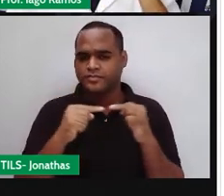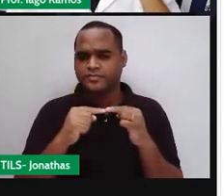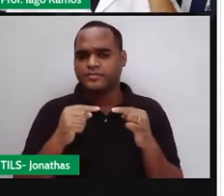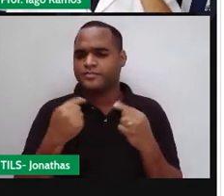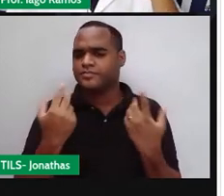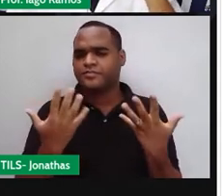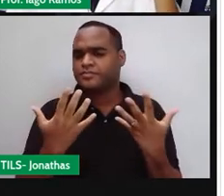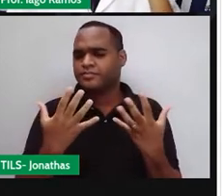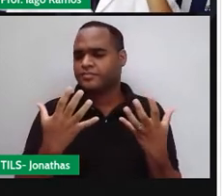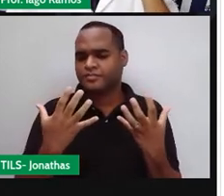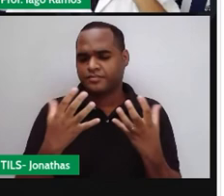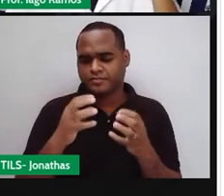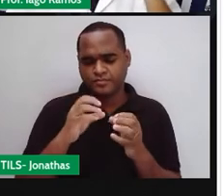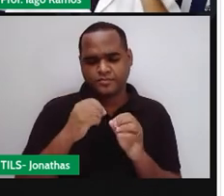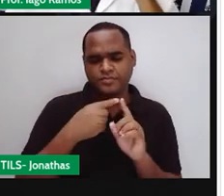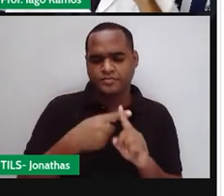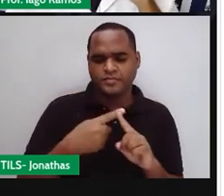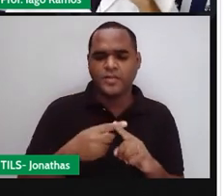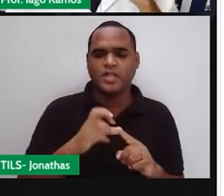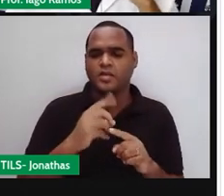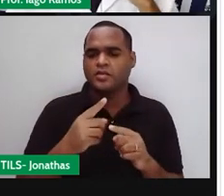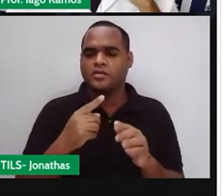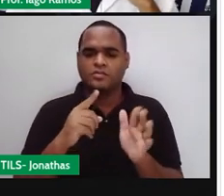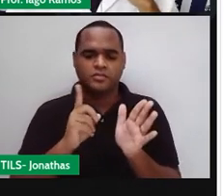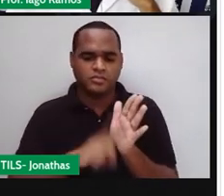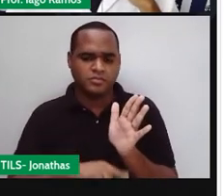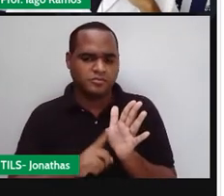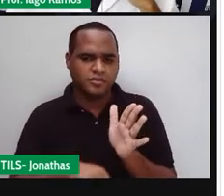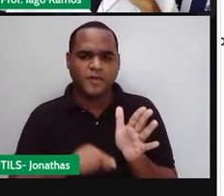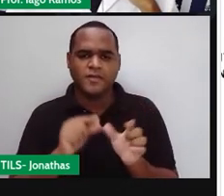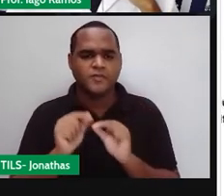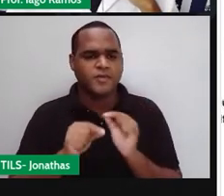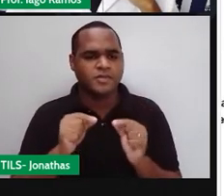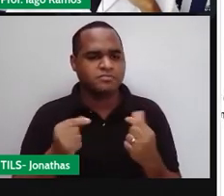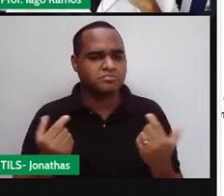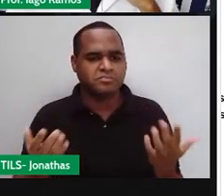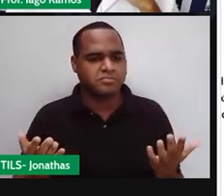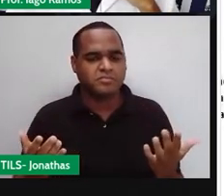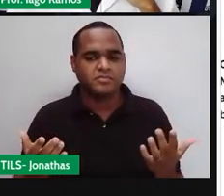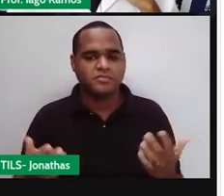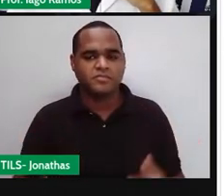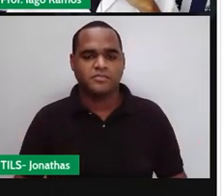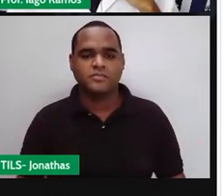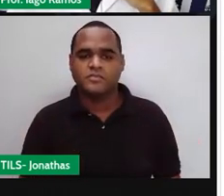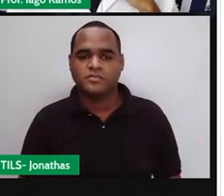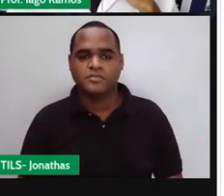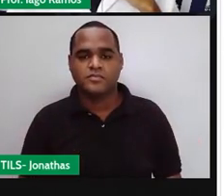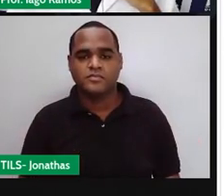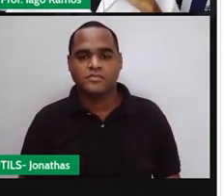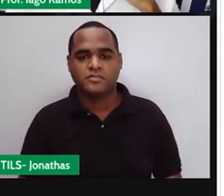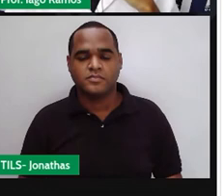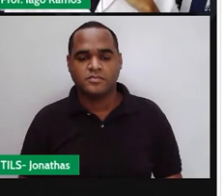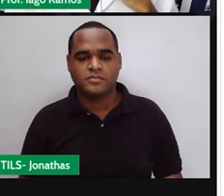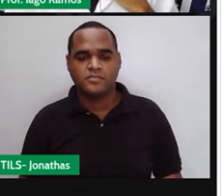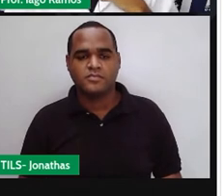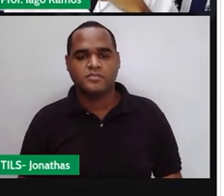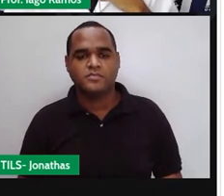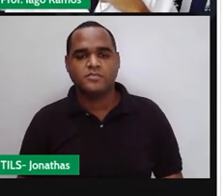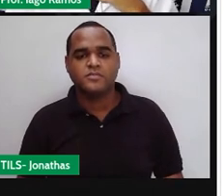era, quando é que dava positivo, quanto é que dava negativo? Ó, vou puxar a tela para você ver.